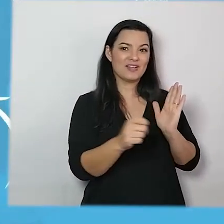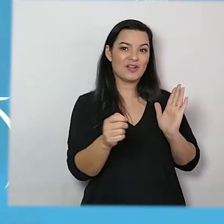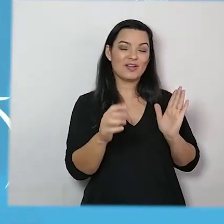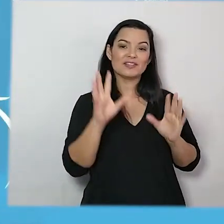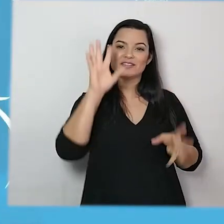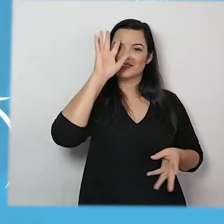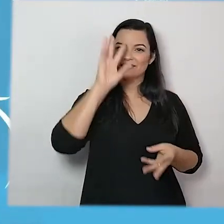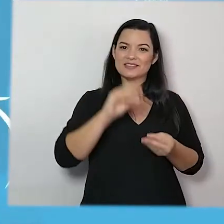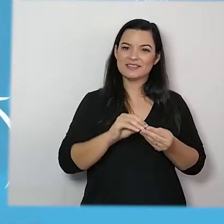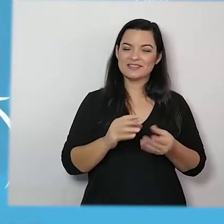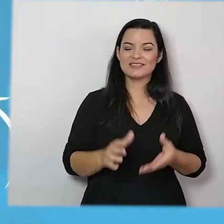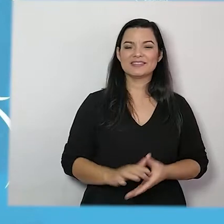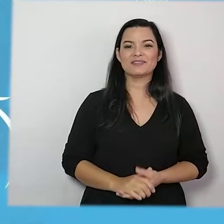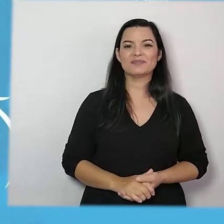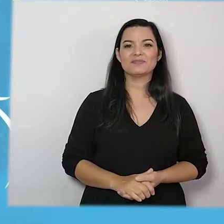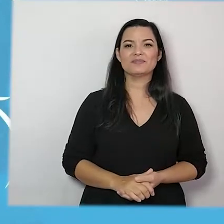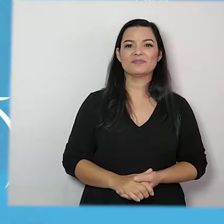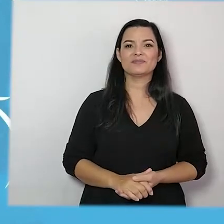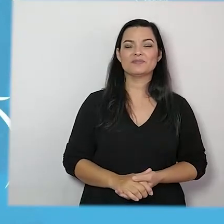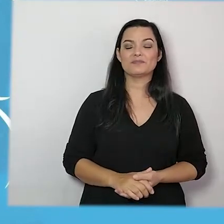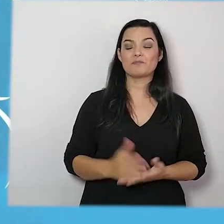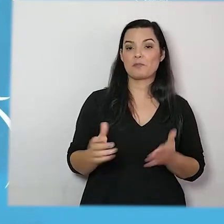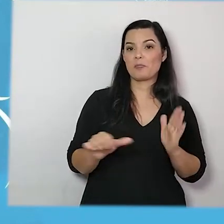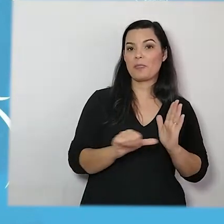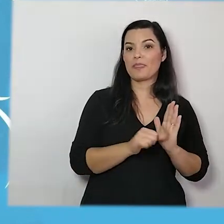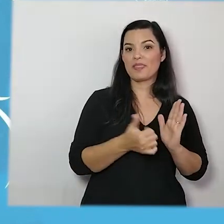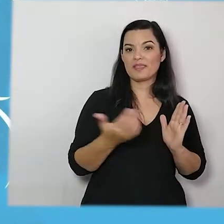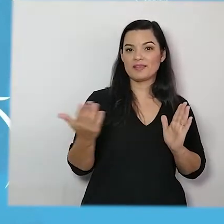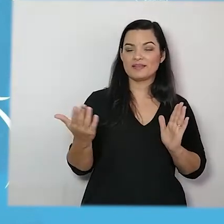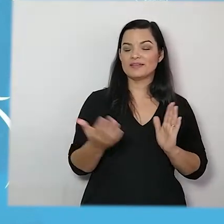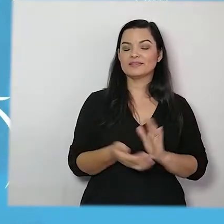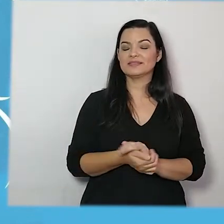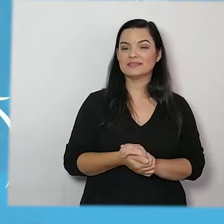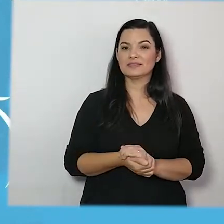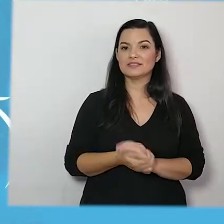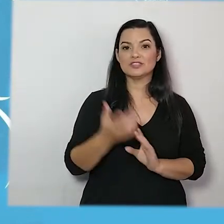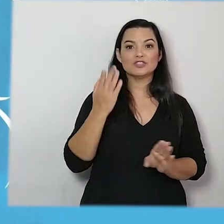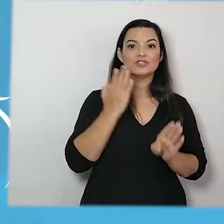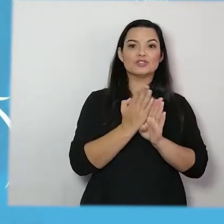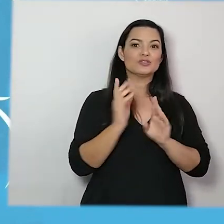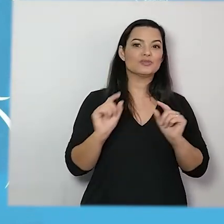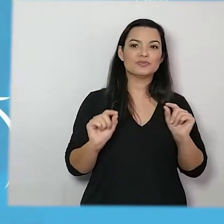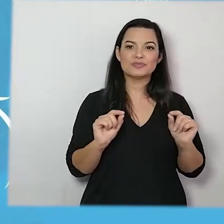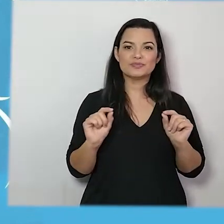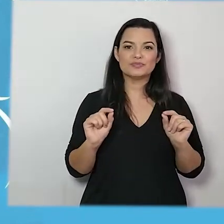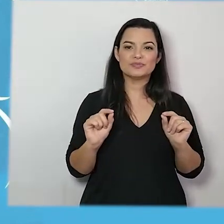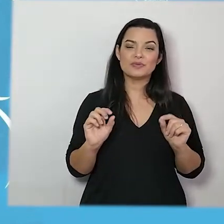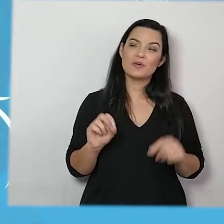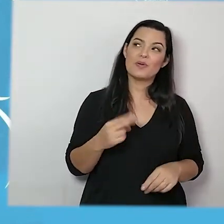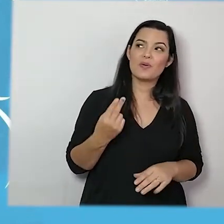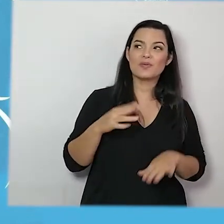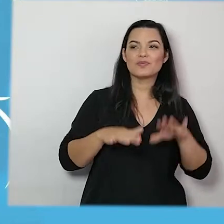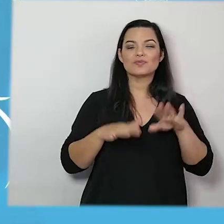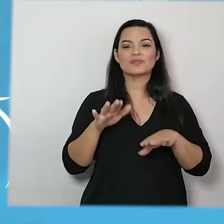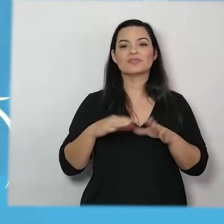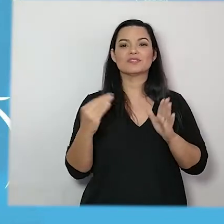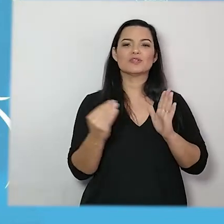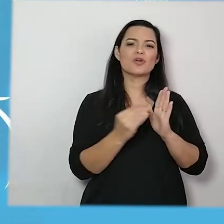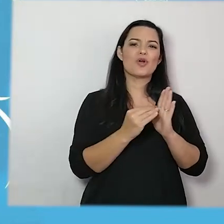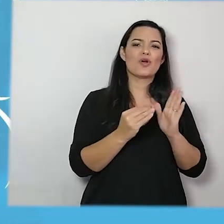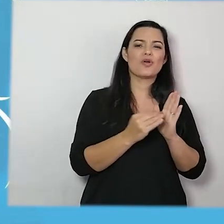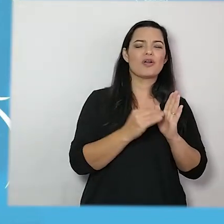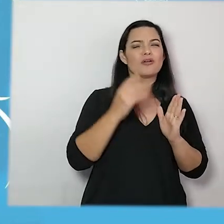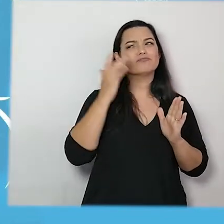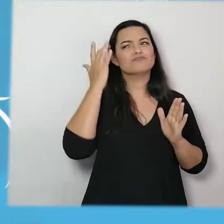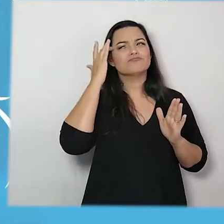nossa síntese. Então, a primeira coisa é descobrir ou, pelo menos, colocar aí